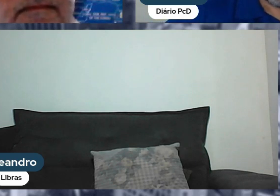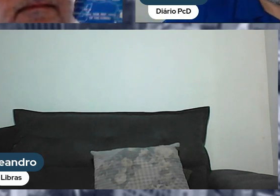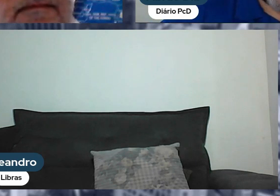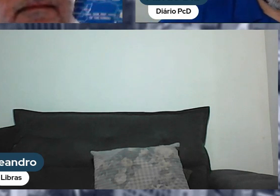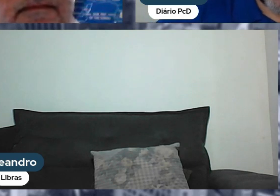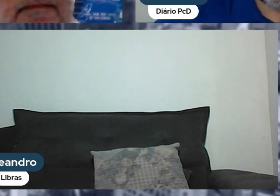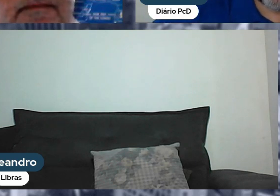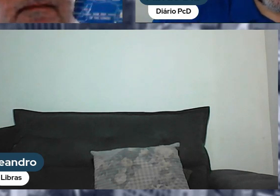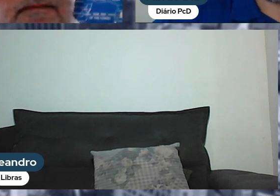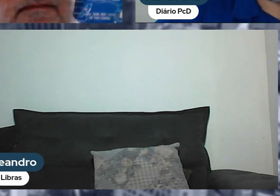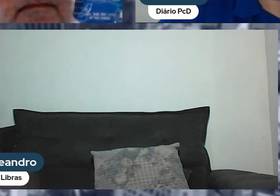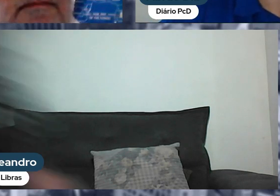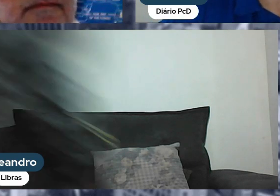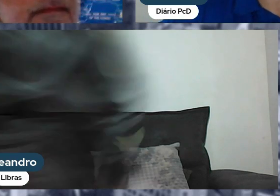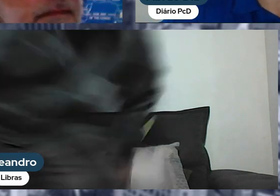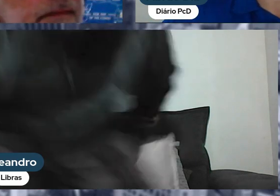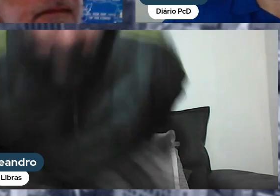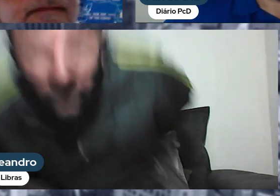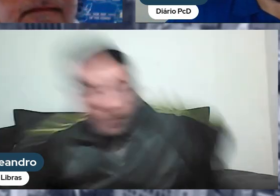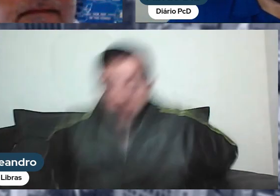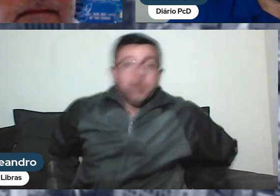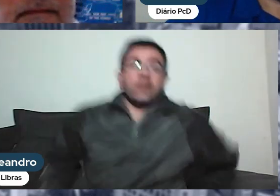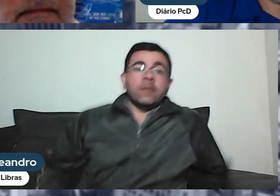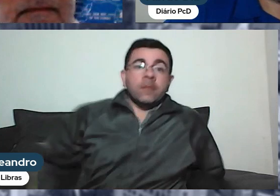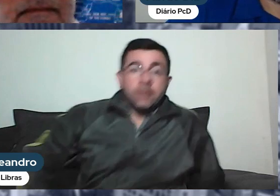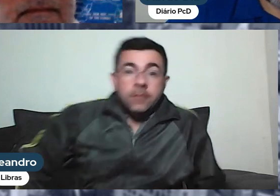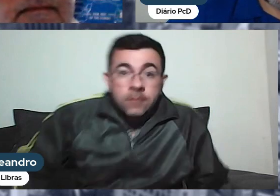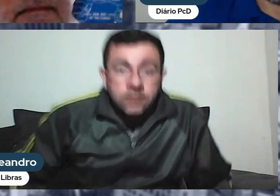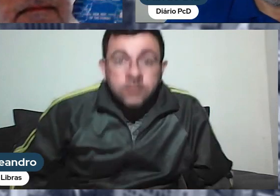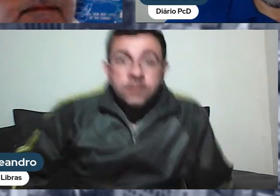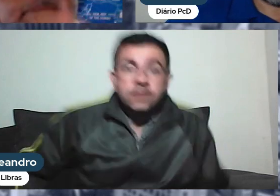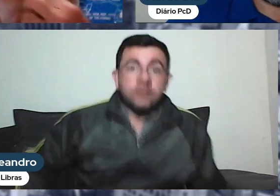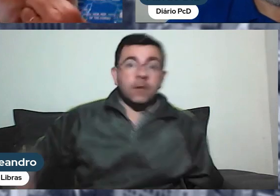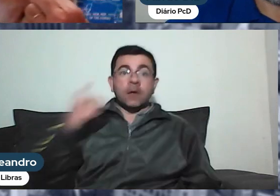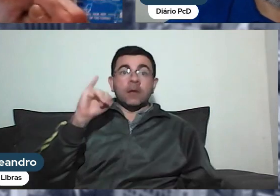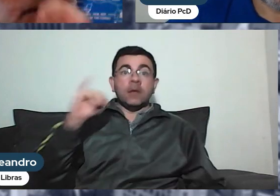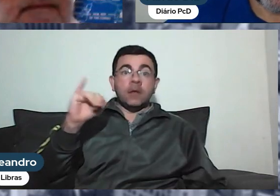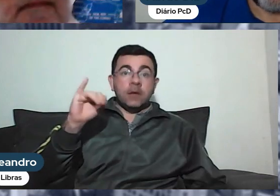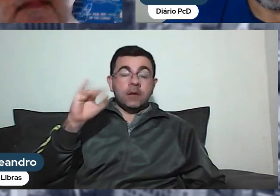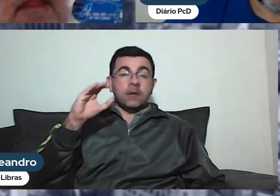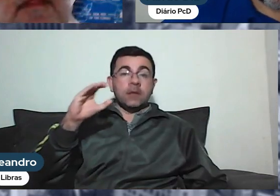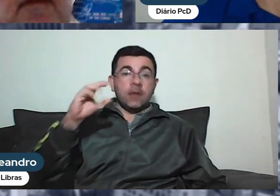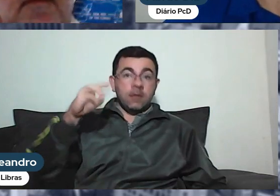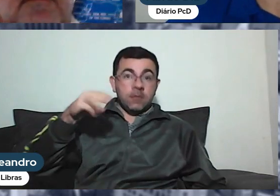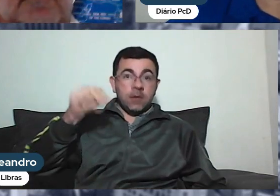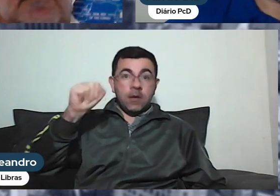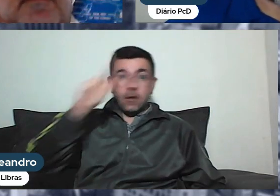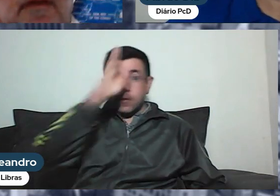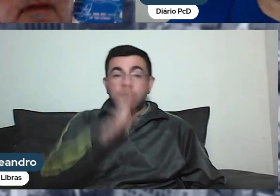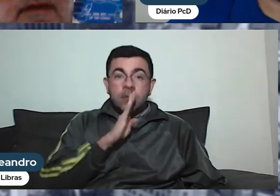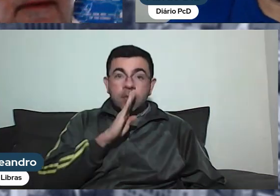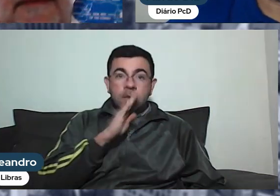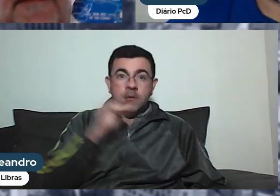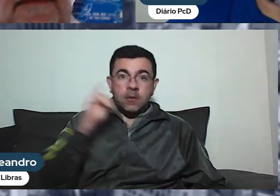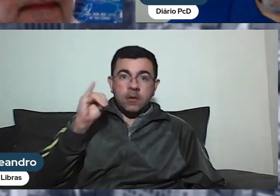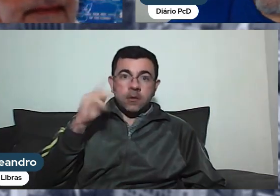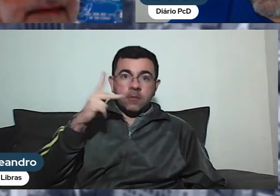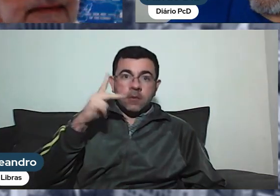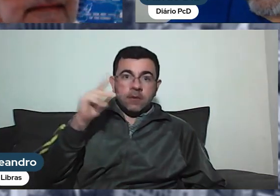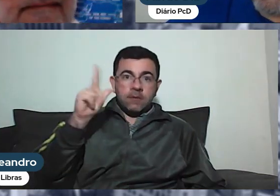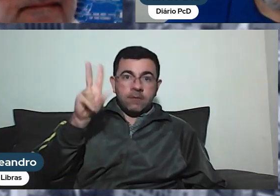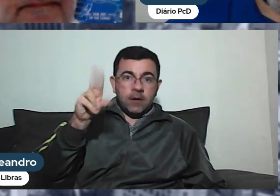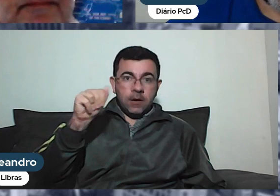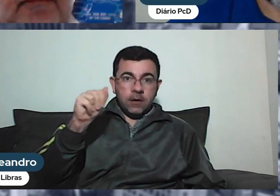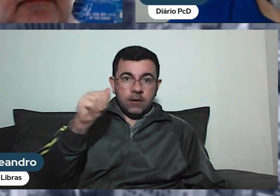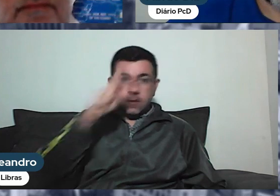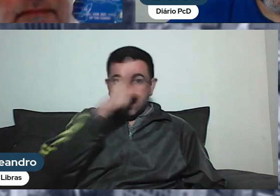Ele é muito maior do que apenas a isenção do IPVA. O Movimento PCD, do qual eu faço parte, do qual eu